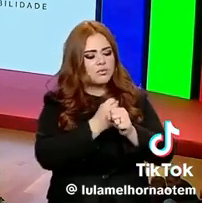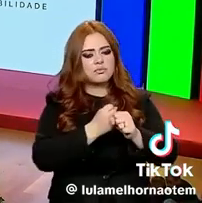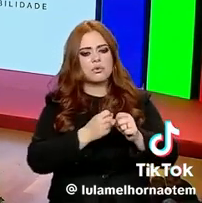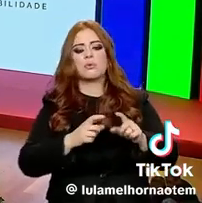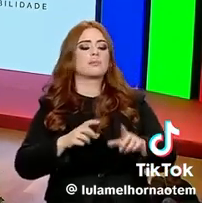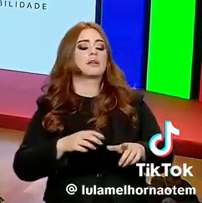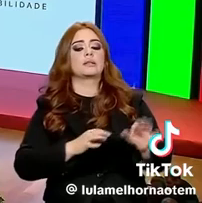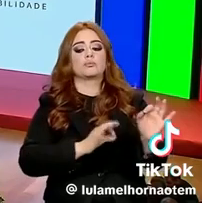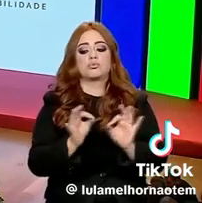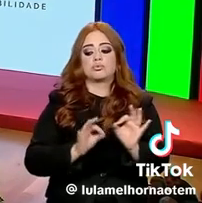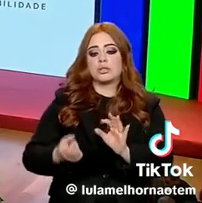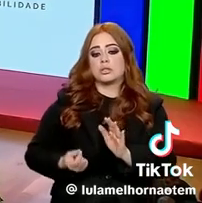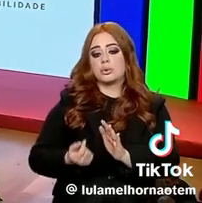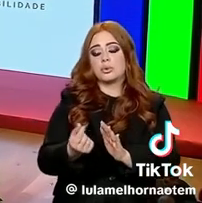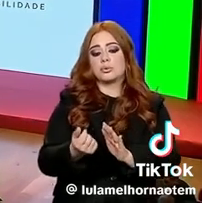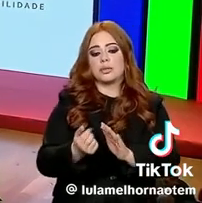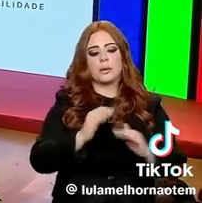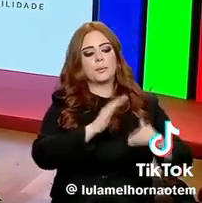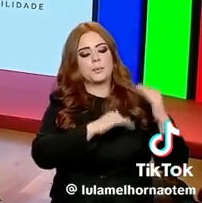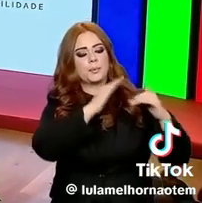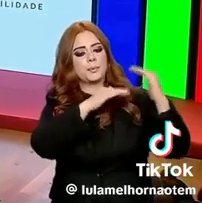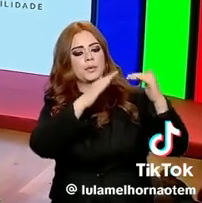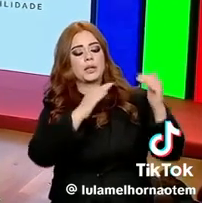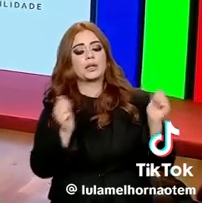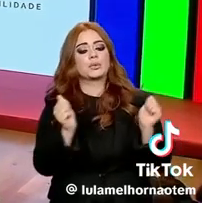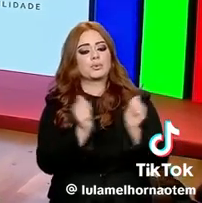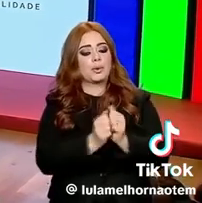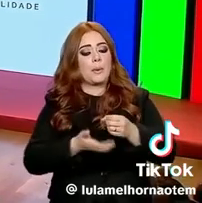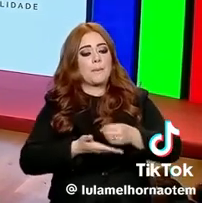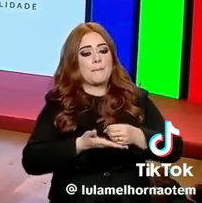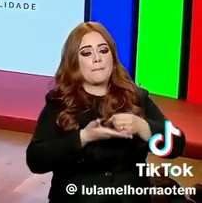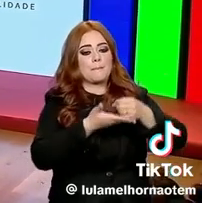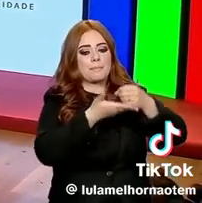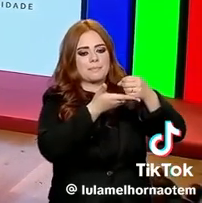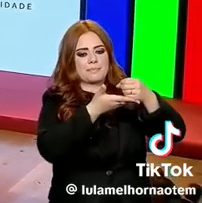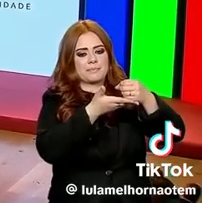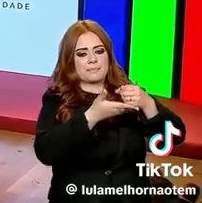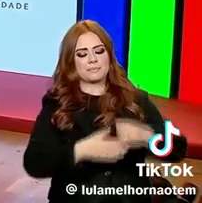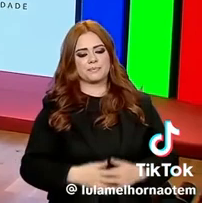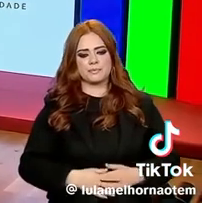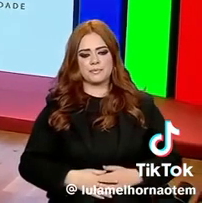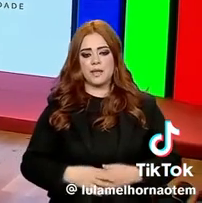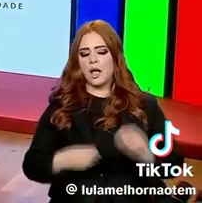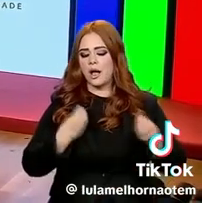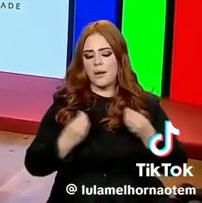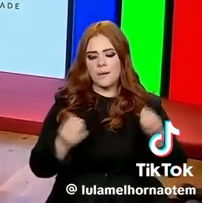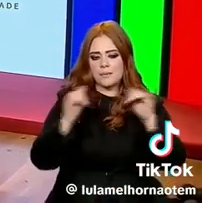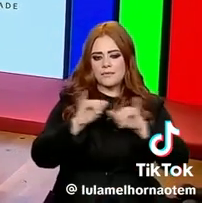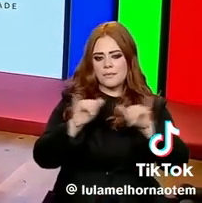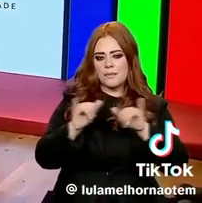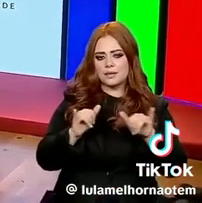eficiência econômica. E desenvolvimento com sustentabilidade. E como disse